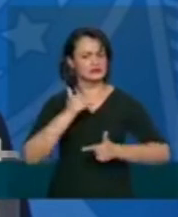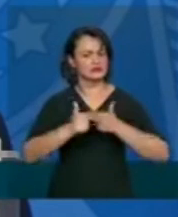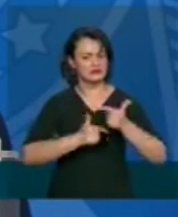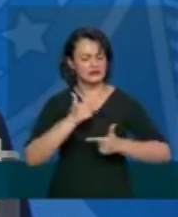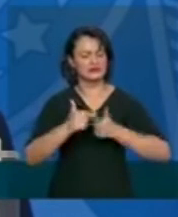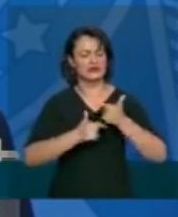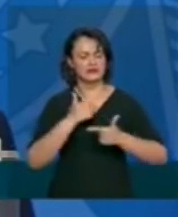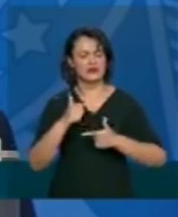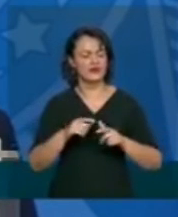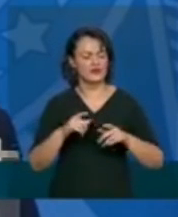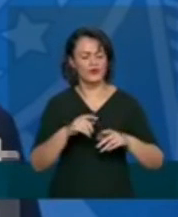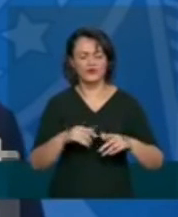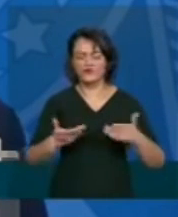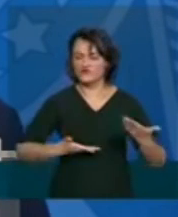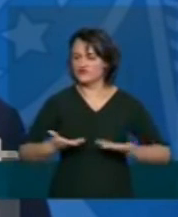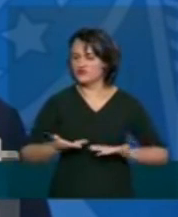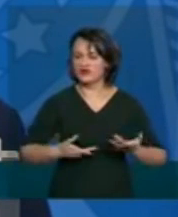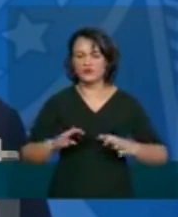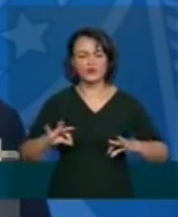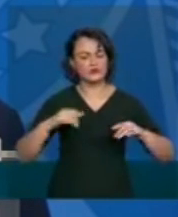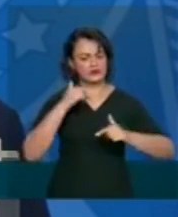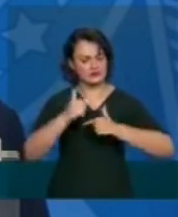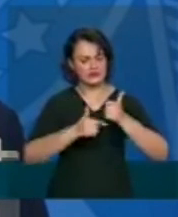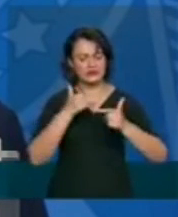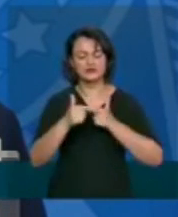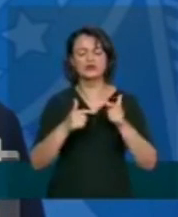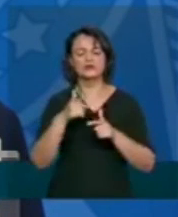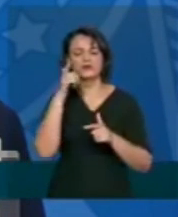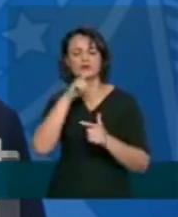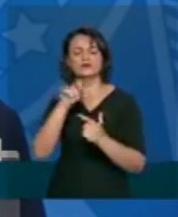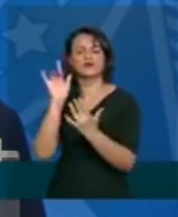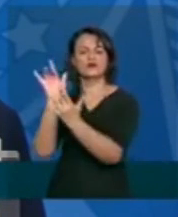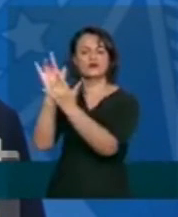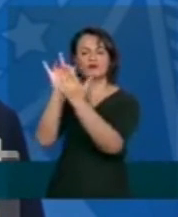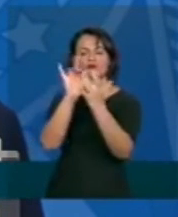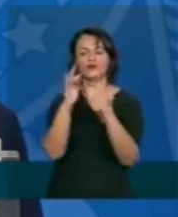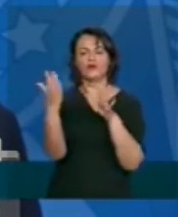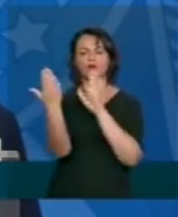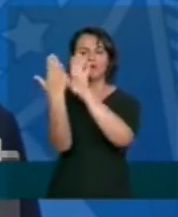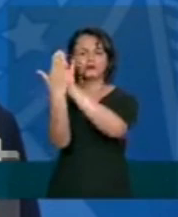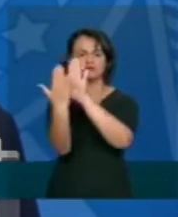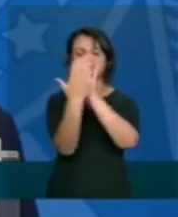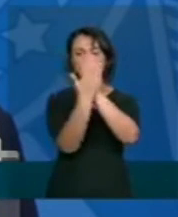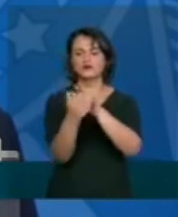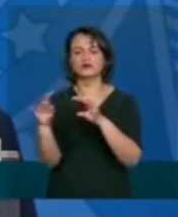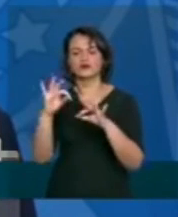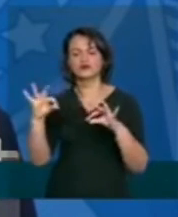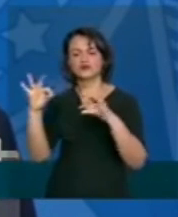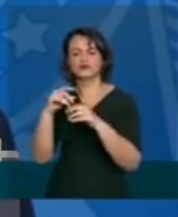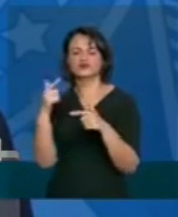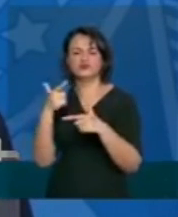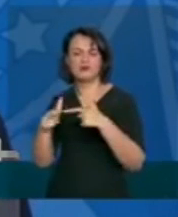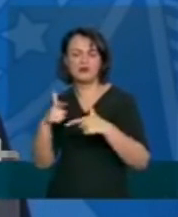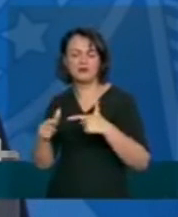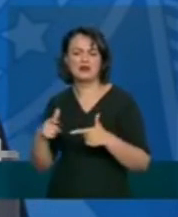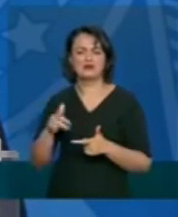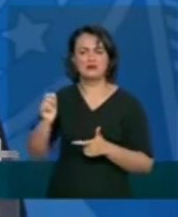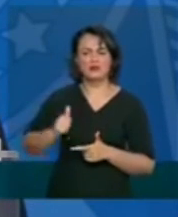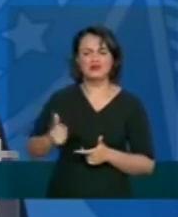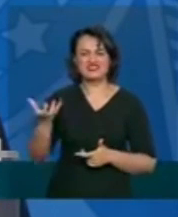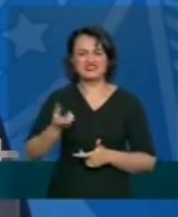todo o seu corpo de funcionários para que a gente entre em contato com esses residentes que tem inconsistências bancárias com as